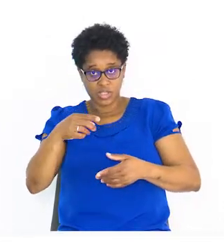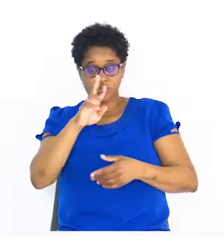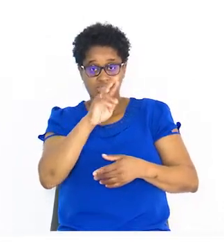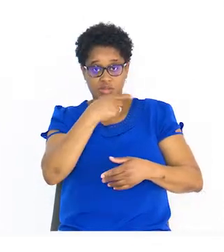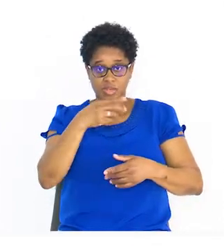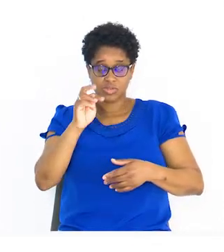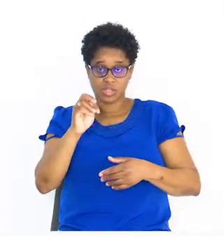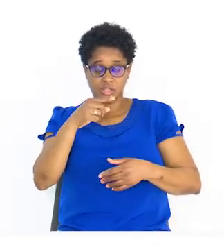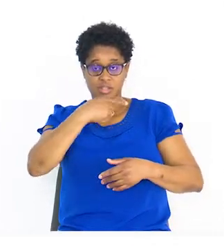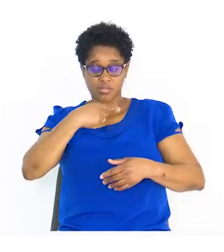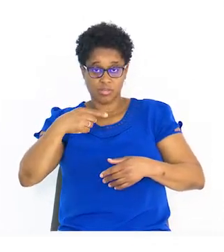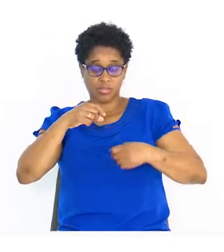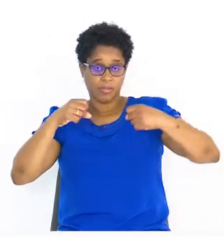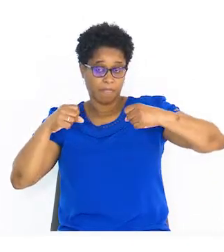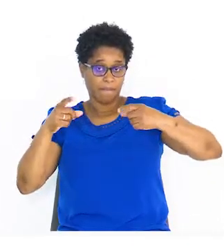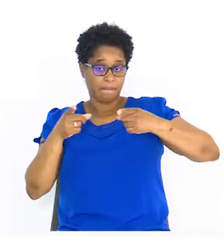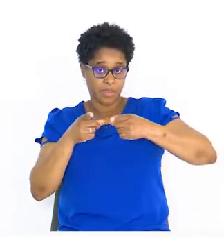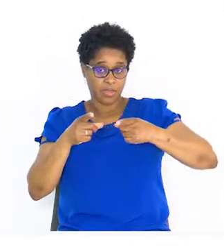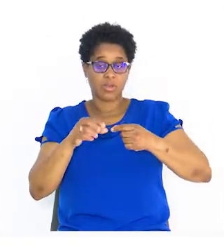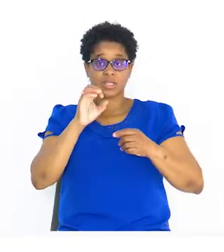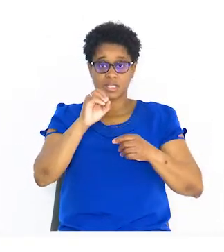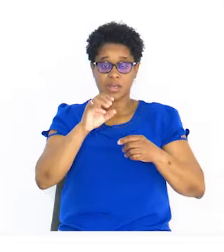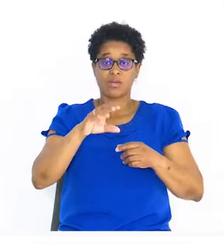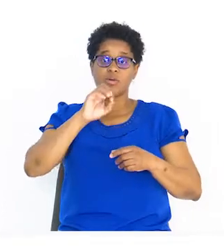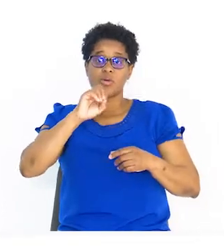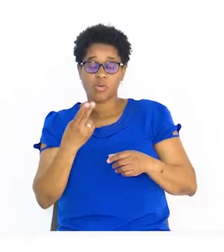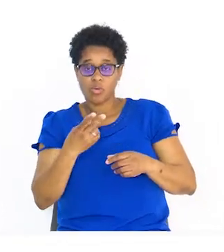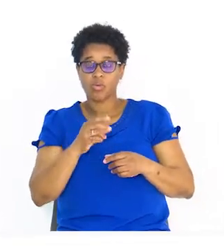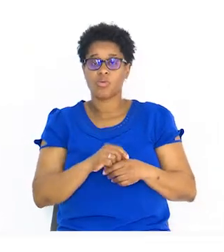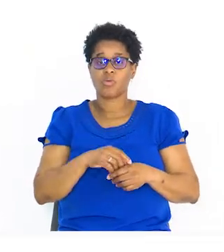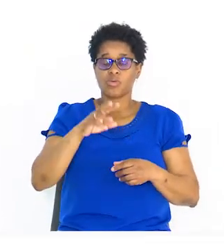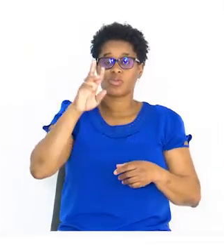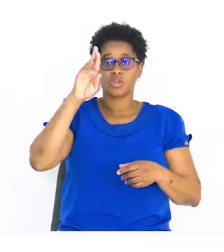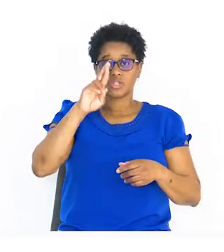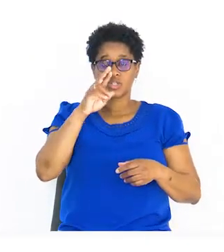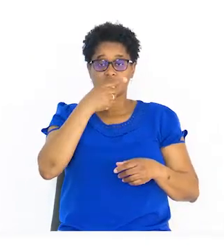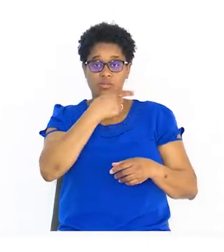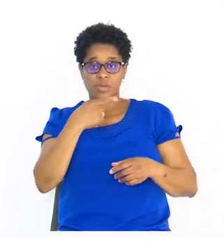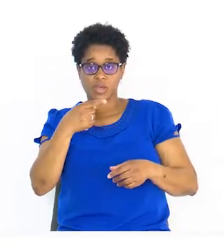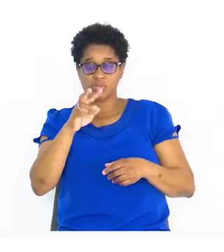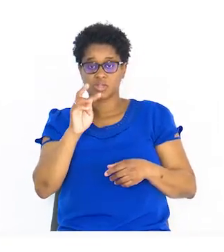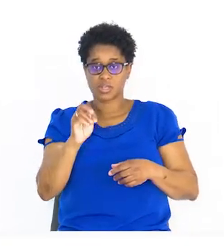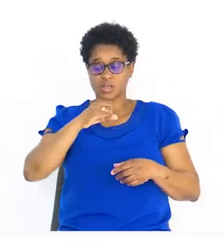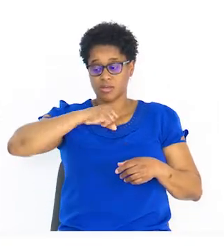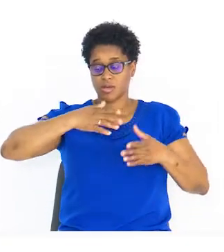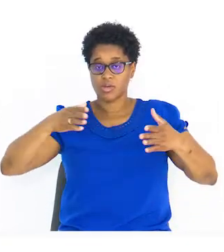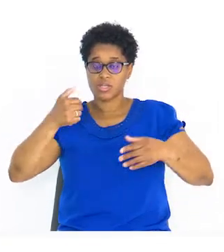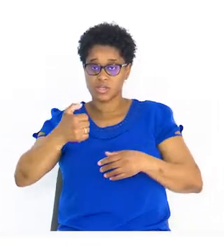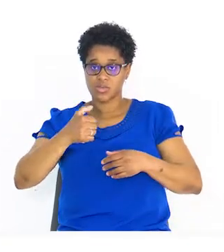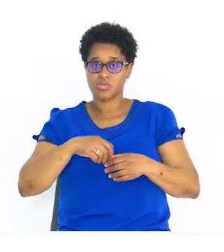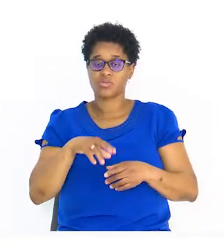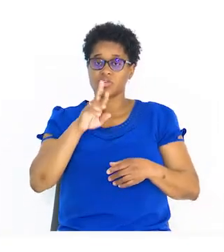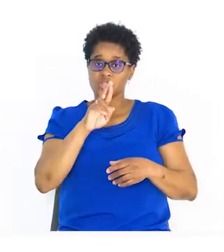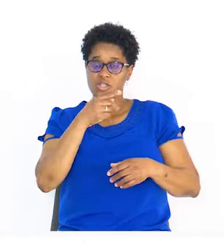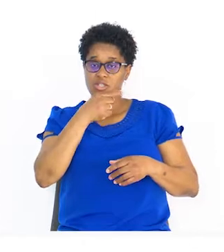menor do que 0, representa números negativos. Ou x menos 3 maior do que 5.